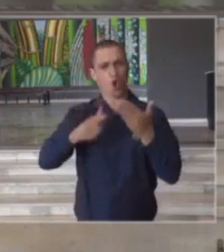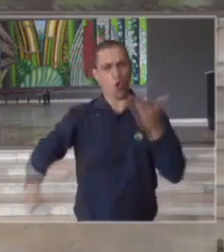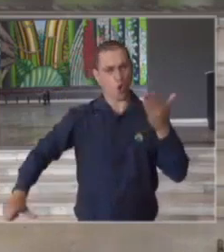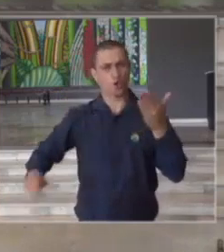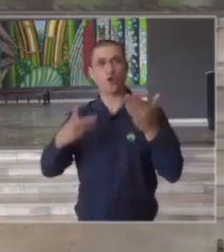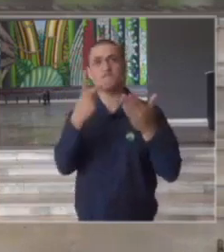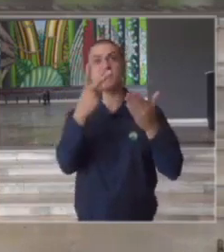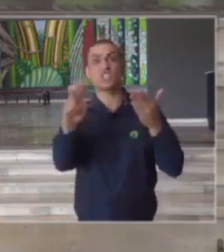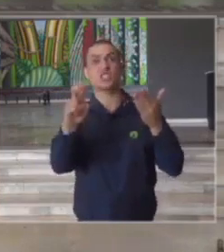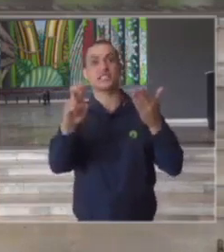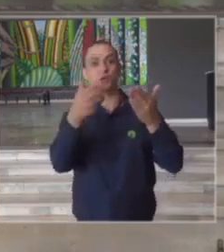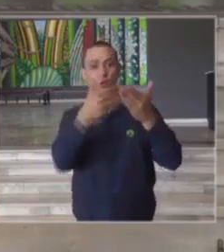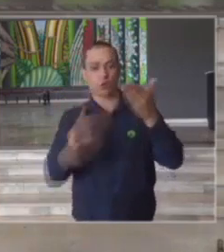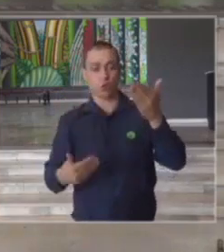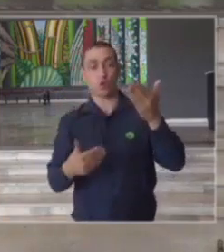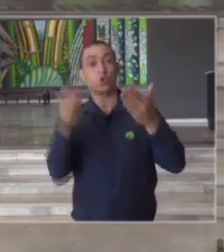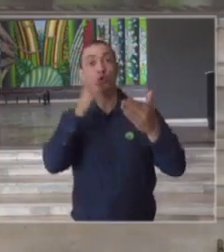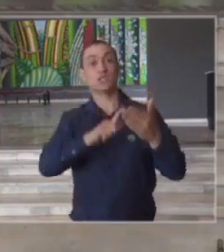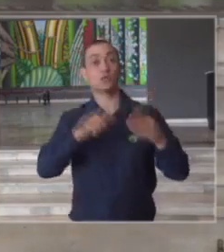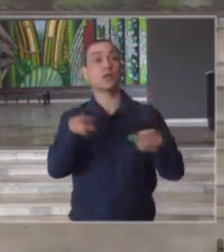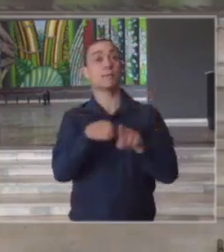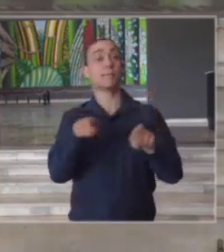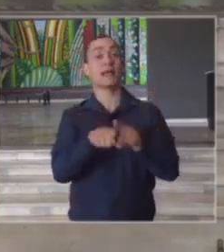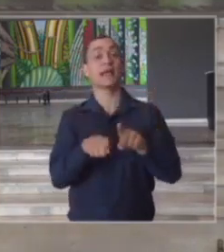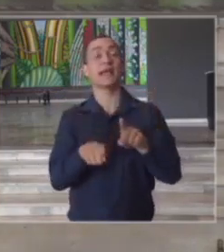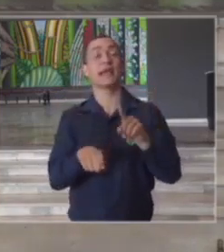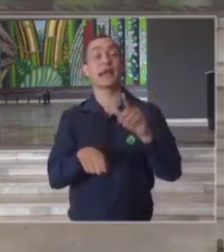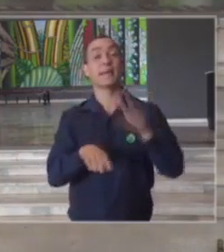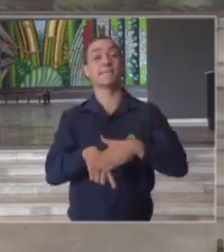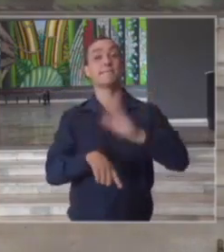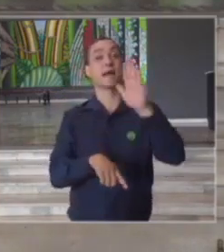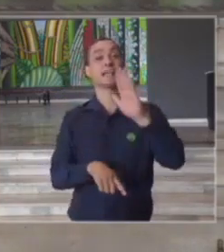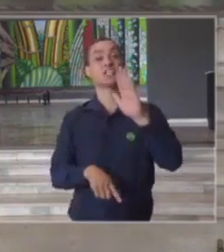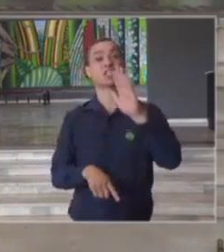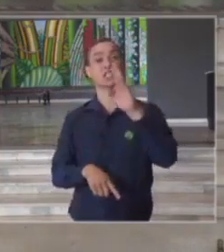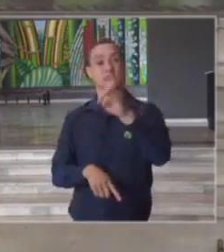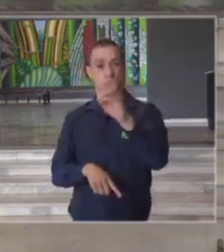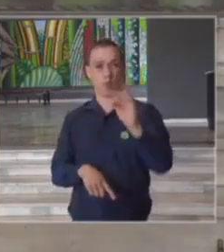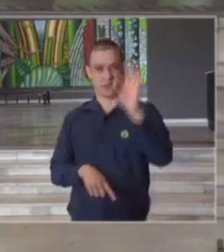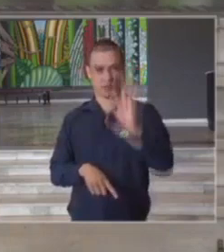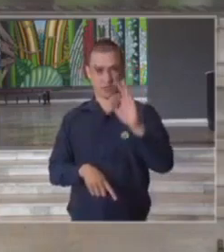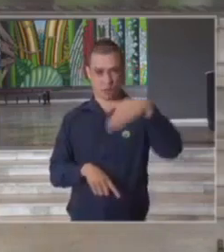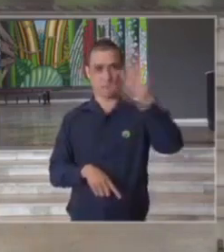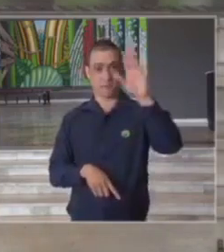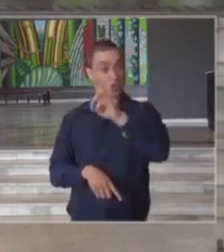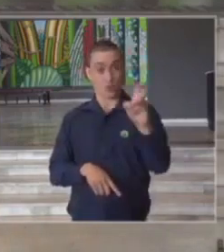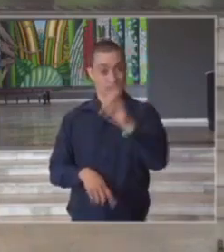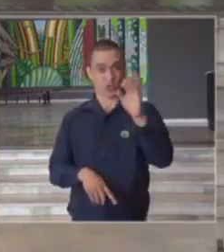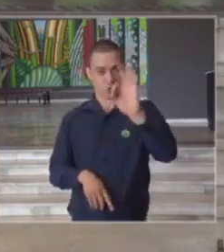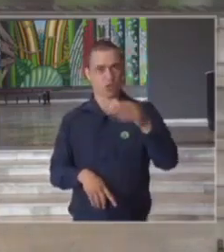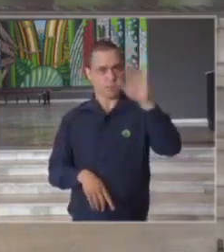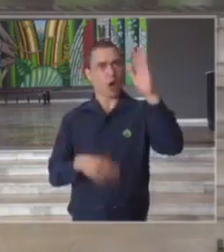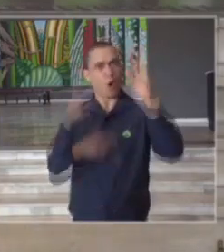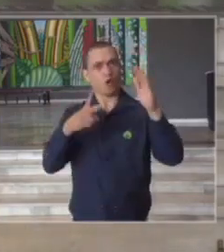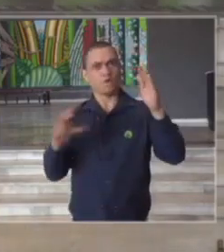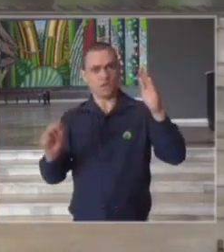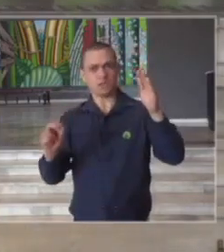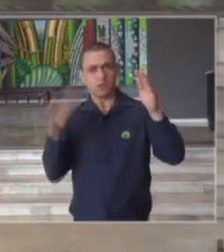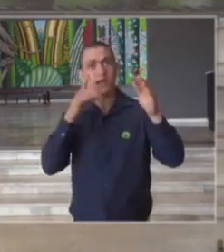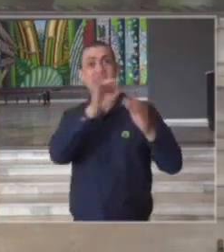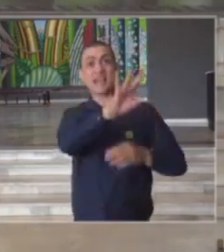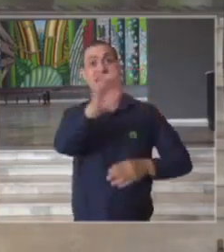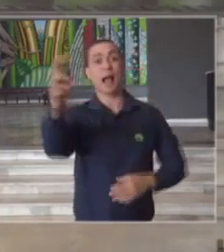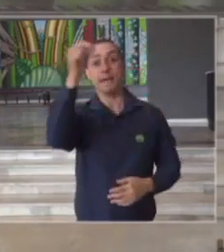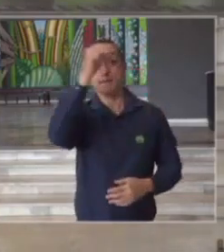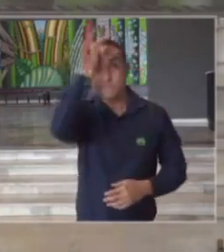25 de cidades que alcançaram índices superiores a 55% cada prefeito